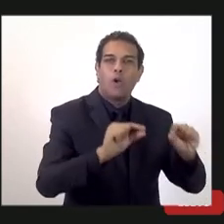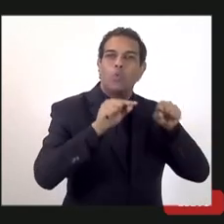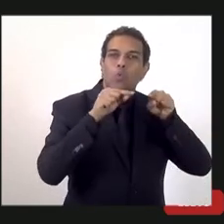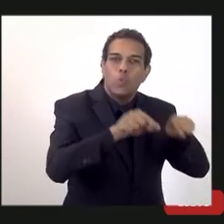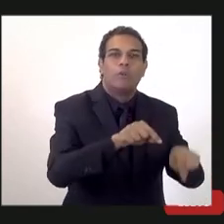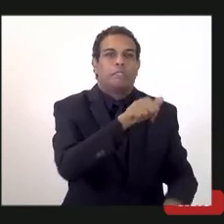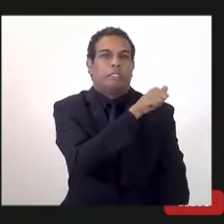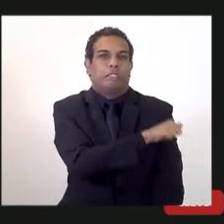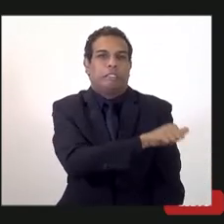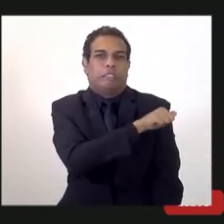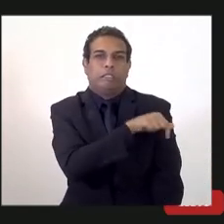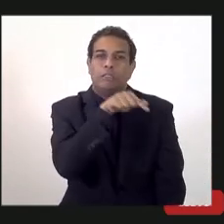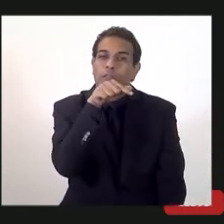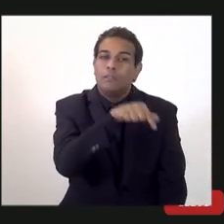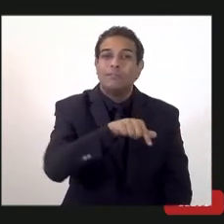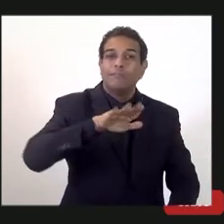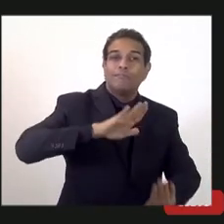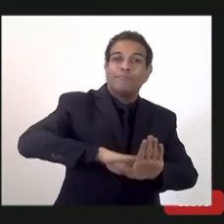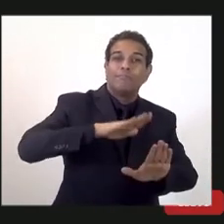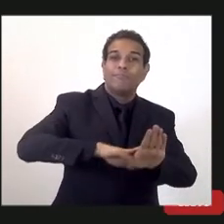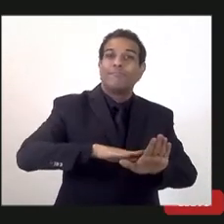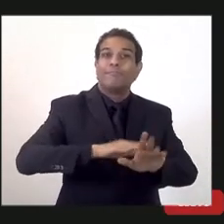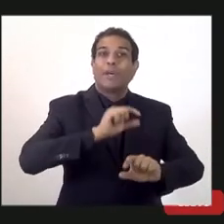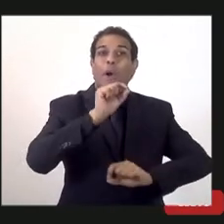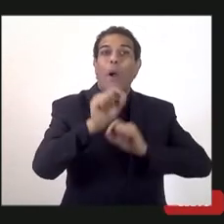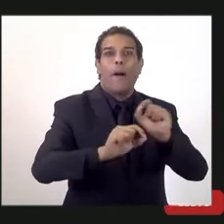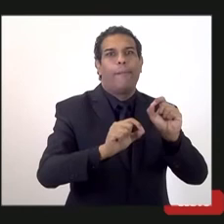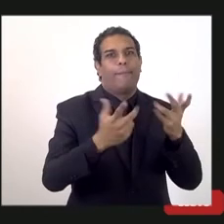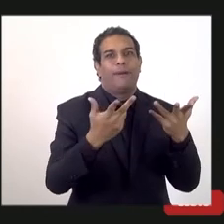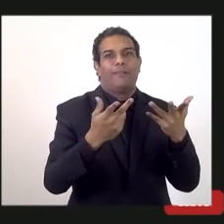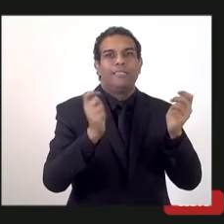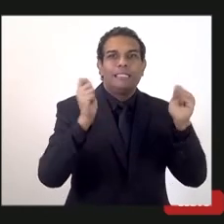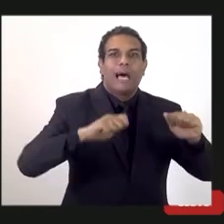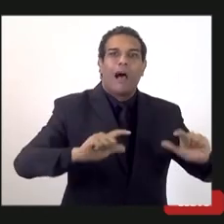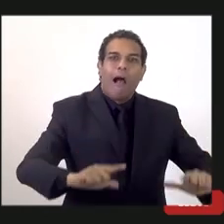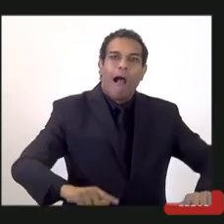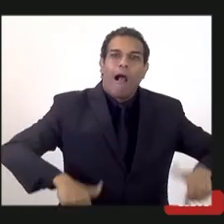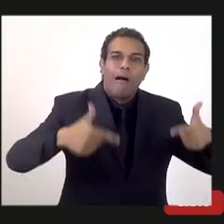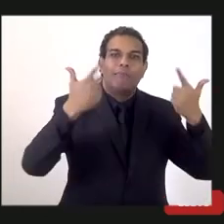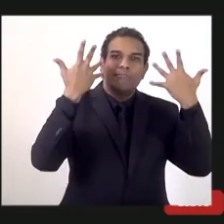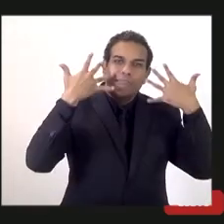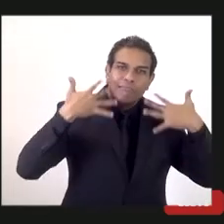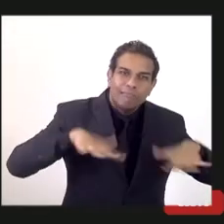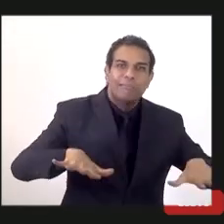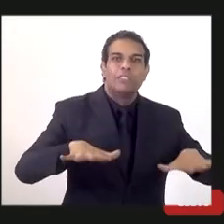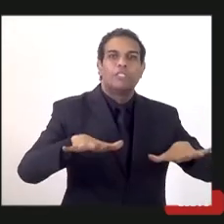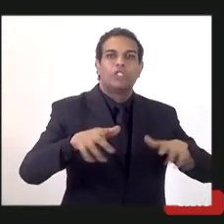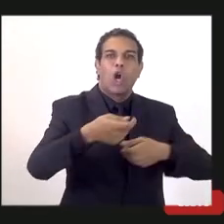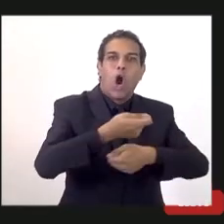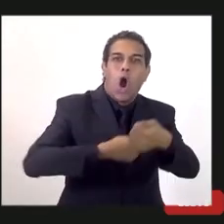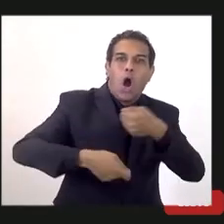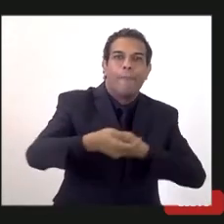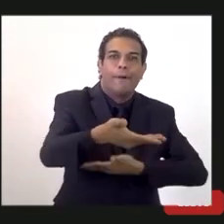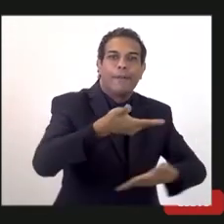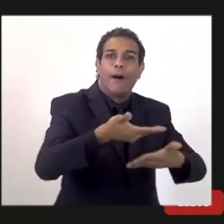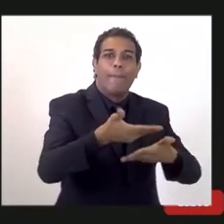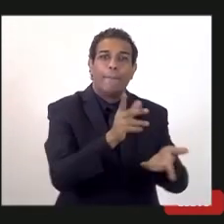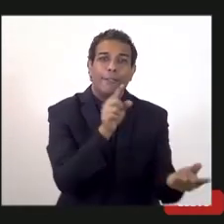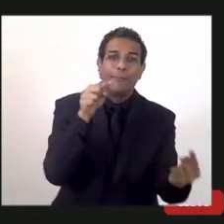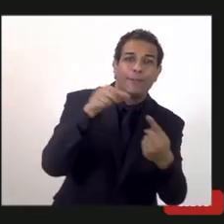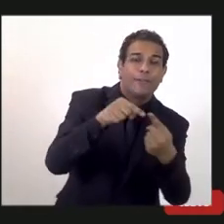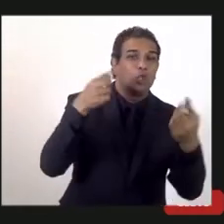de condição natural do Rio de Janeiro, que é a parte de comércio e serviço e principalmente a parte de turismo.